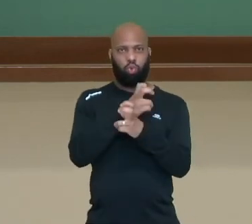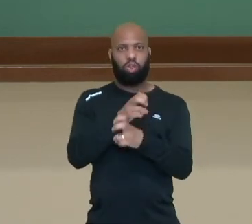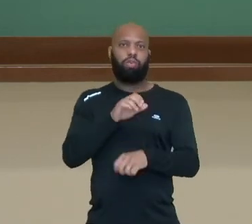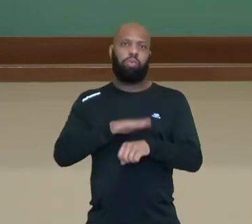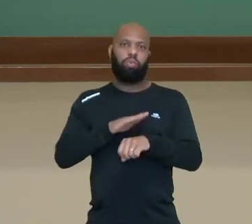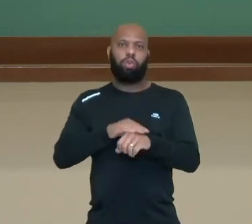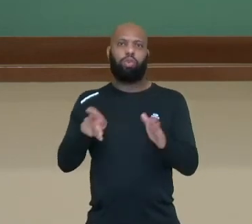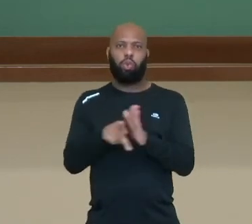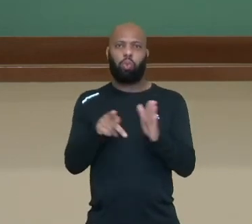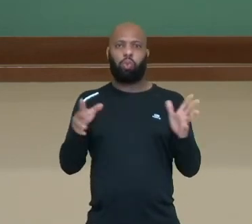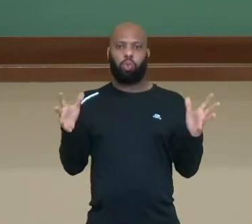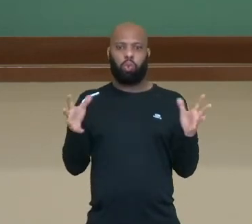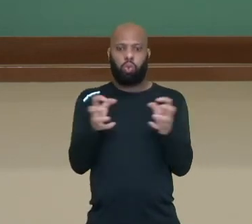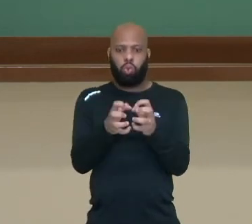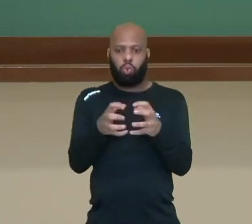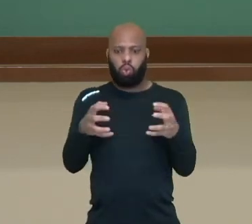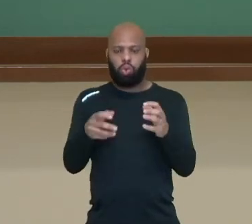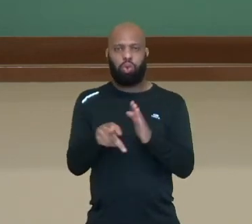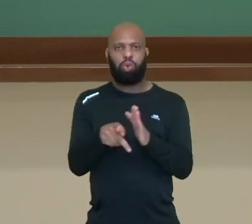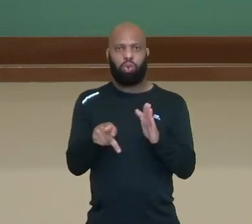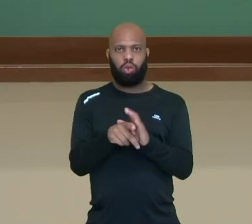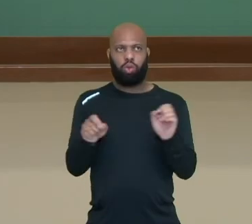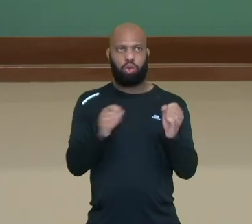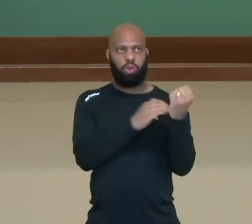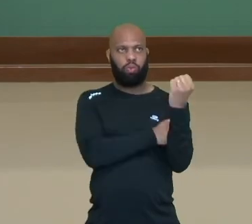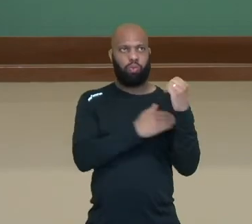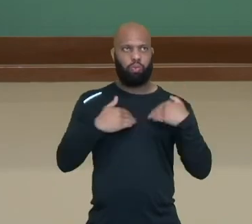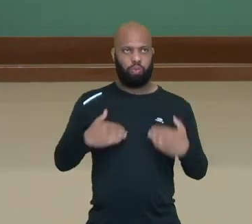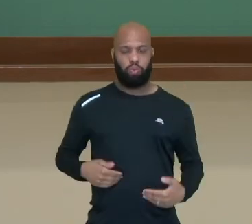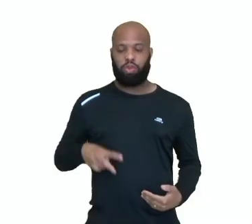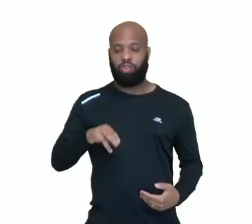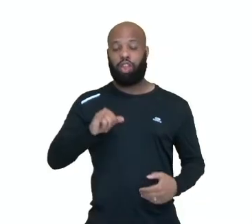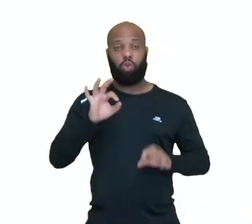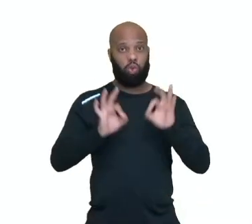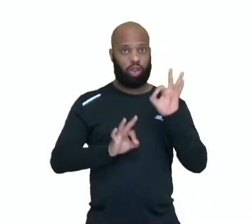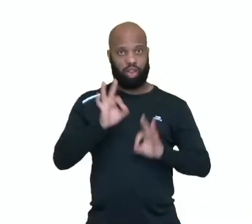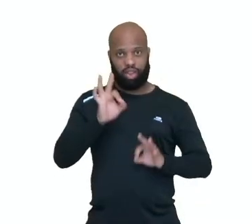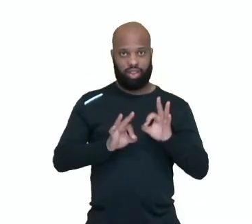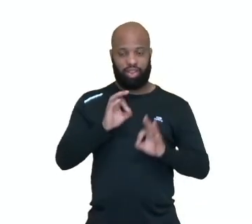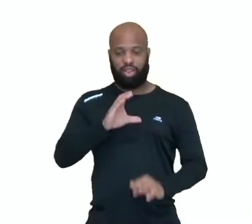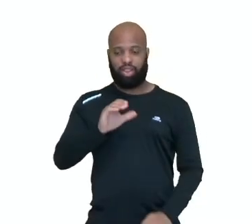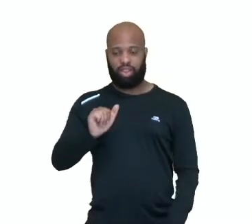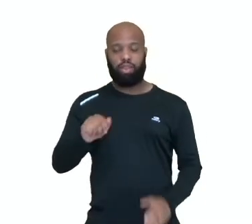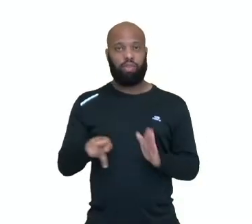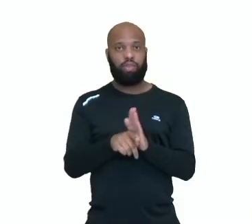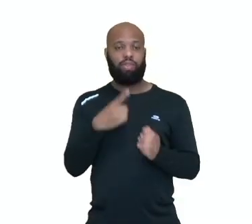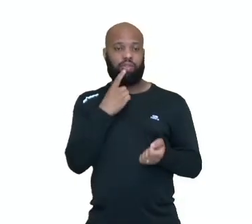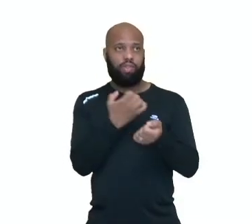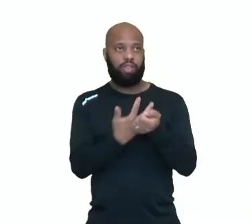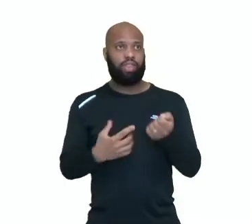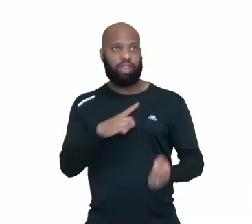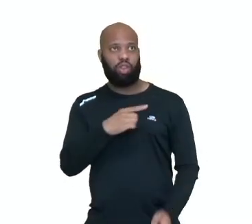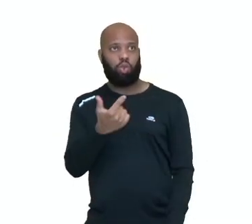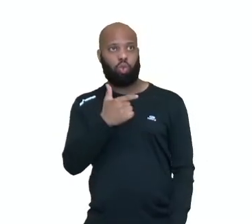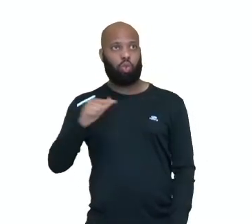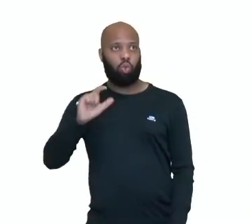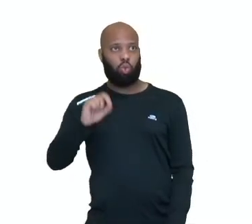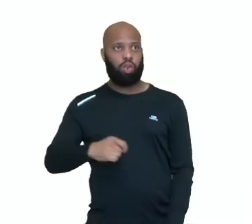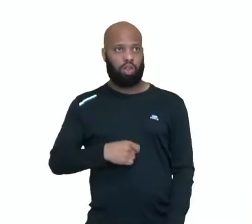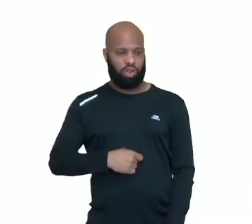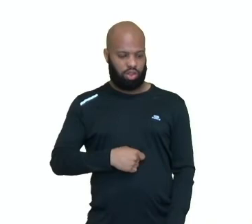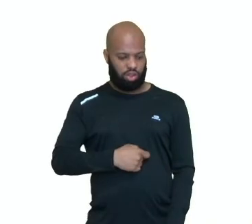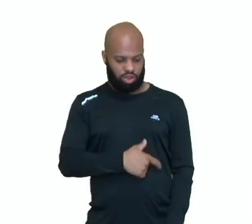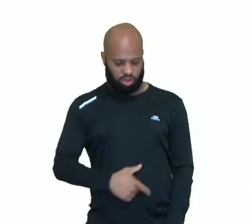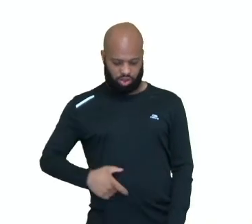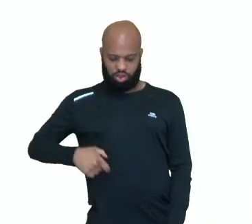desse cálcio na contração. Então ela vai regular o cálcio no sangue. Outra glândula que nós temos é o pâncreas, que vai produzir